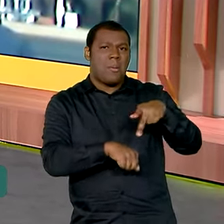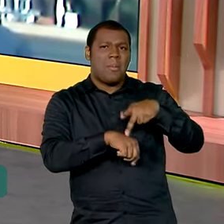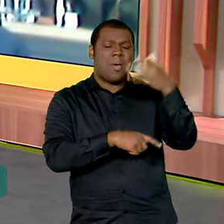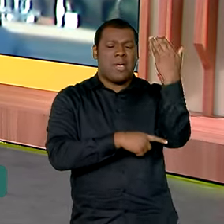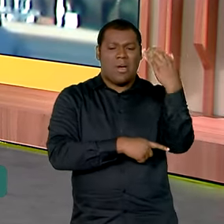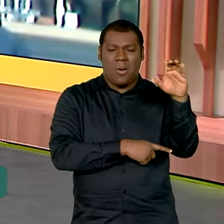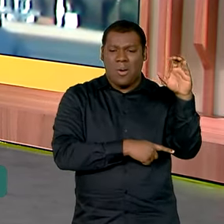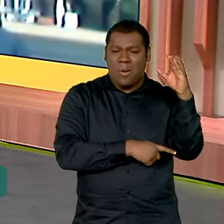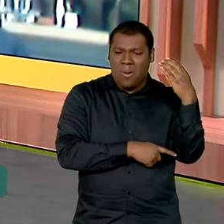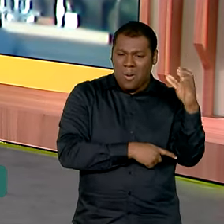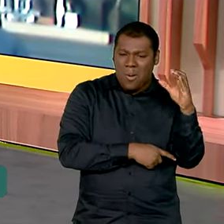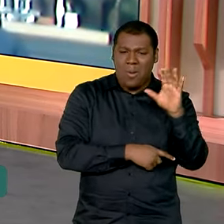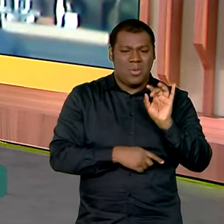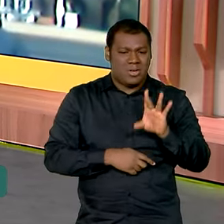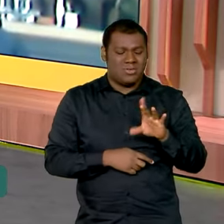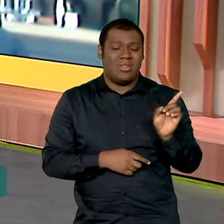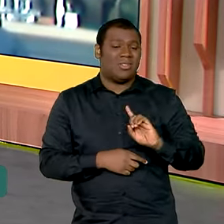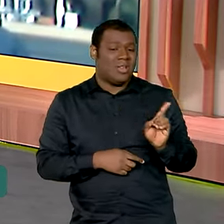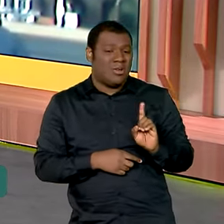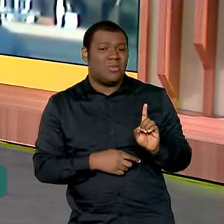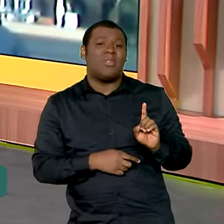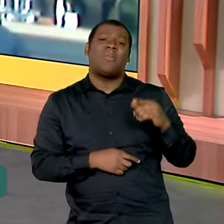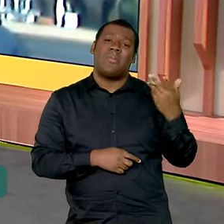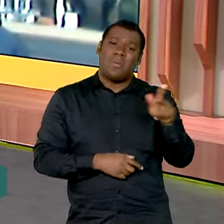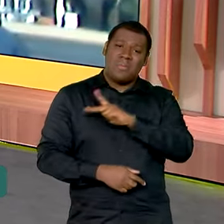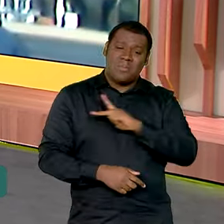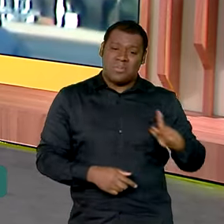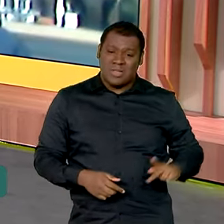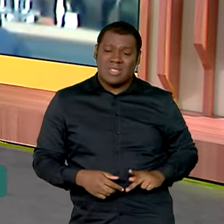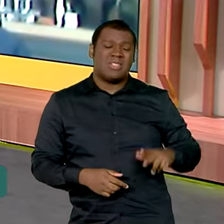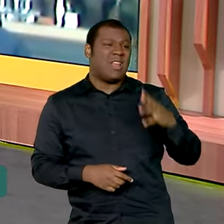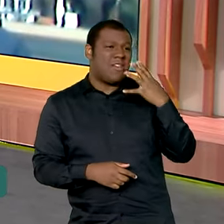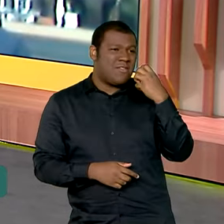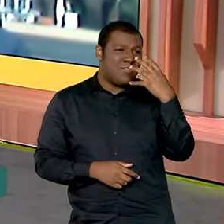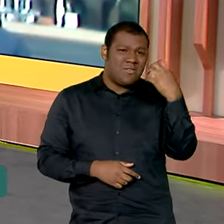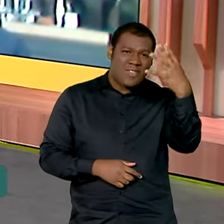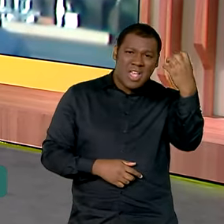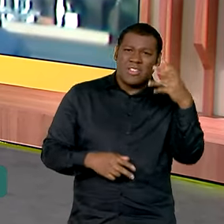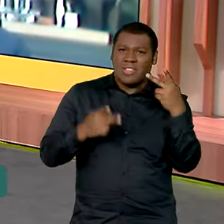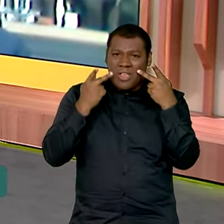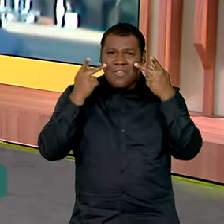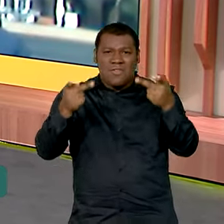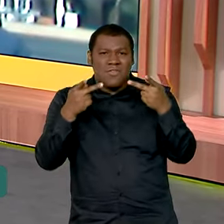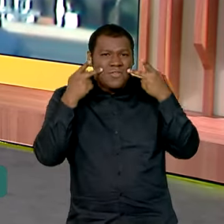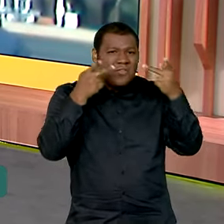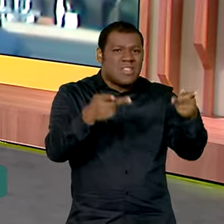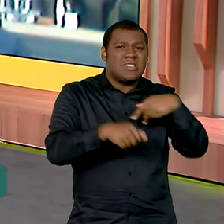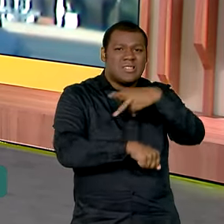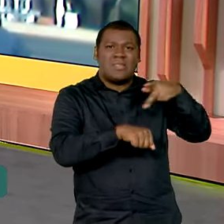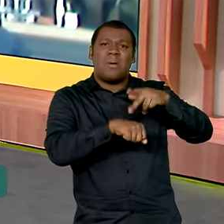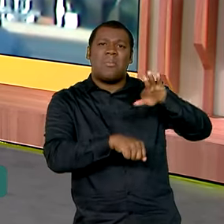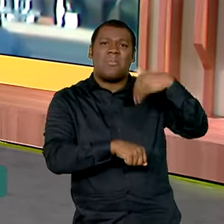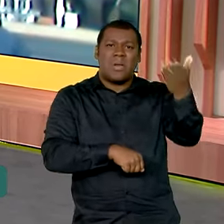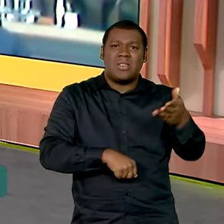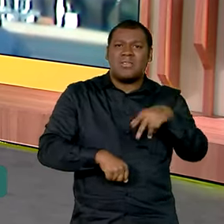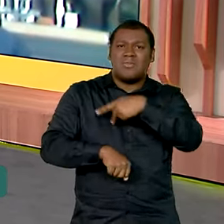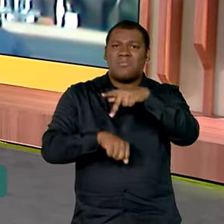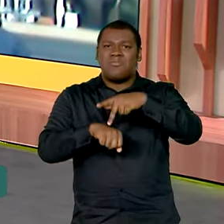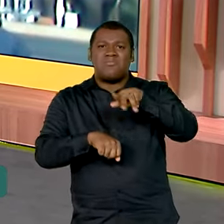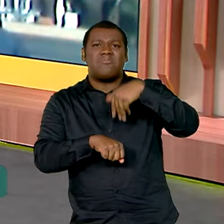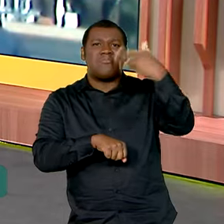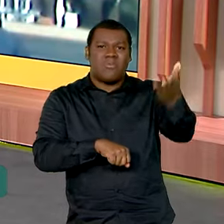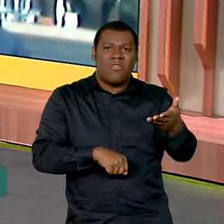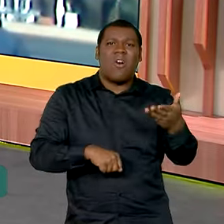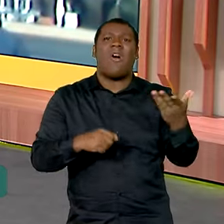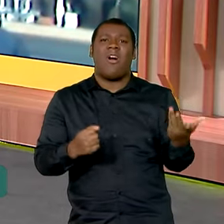como um todo, qualquer viagem do presidente, visita de estado do presidente a um outro país, traz aí várias